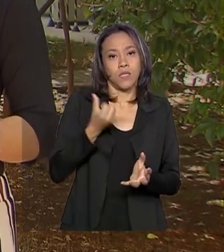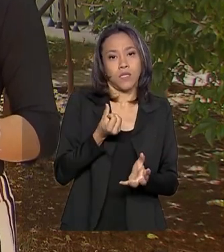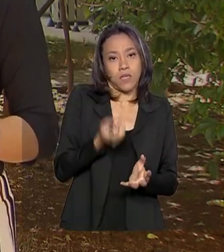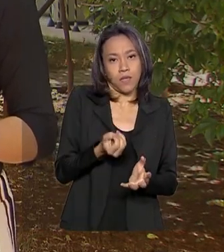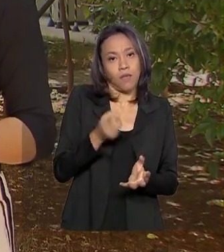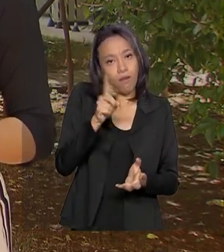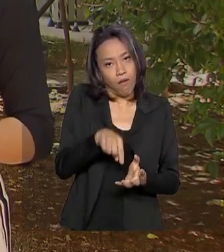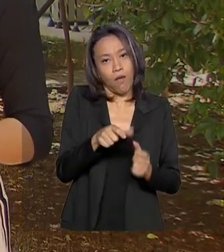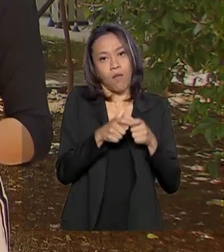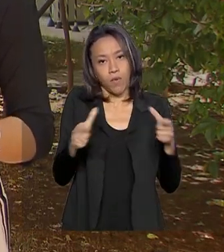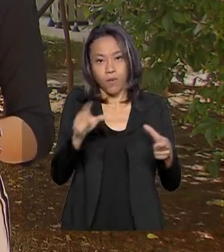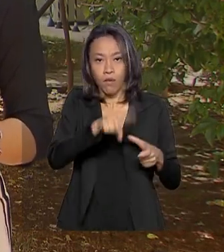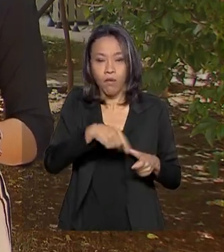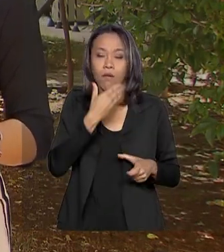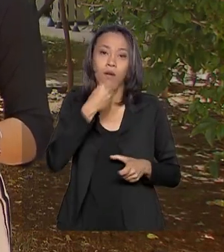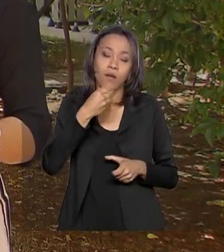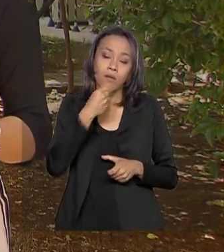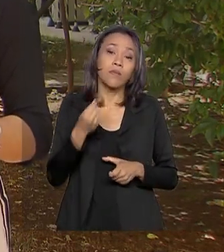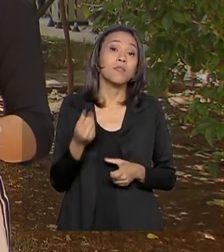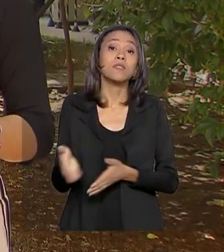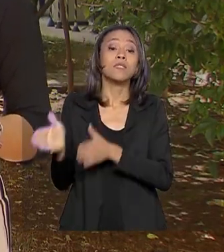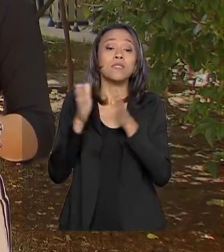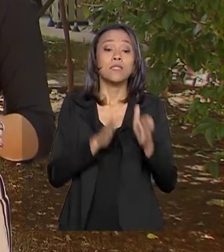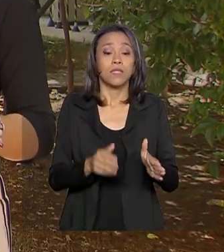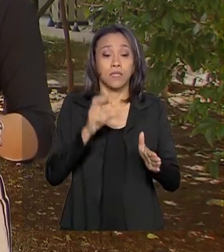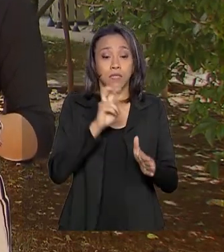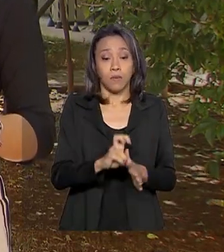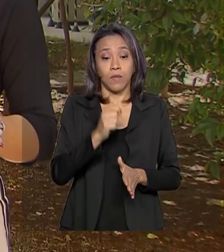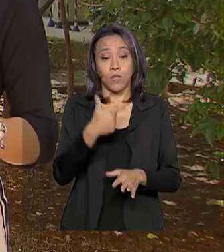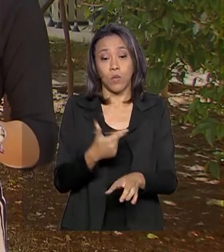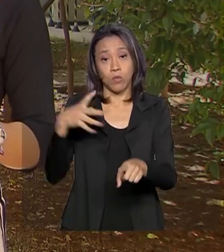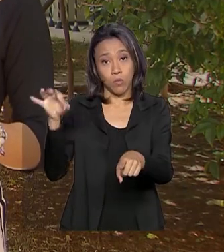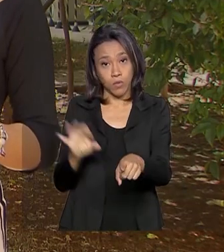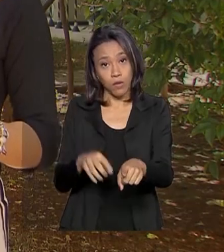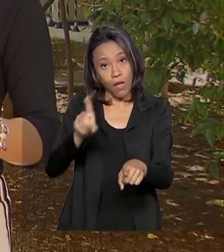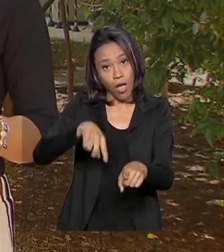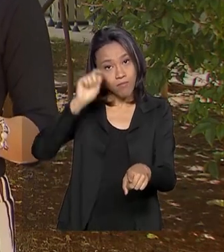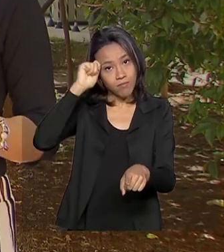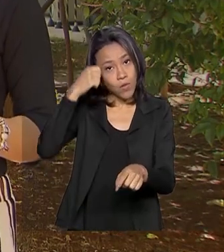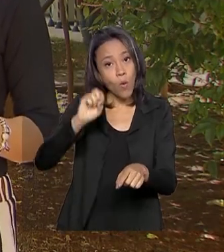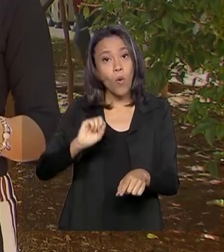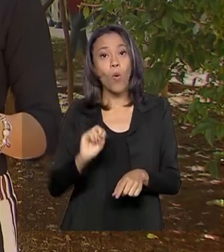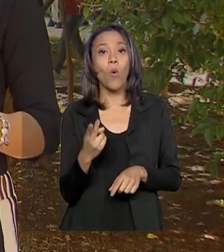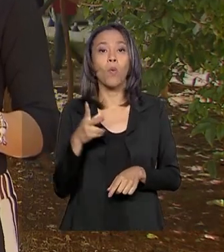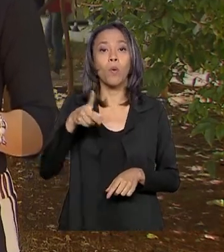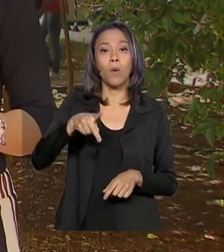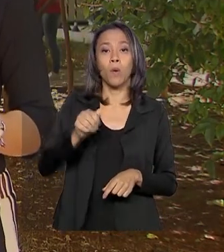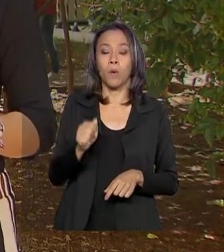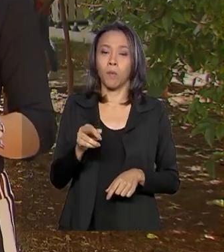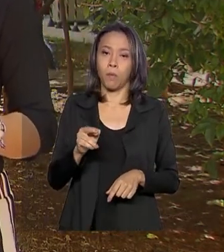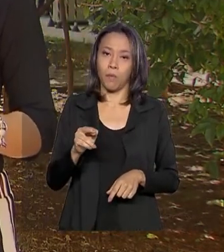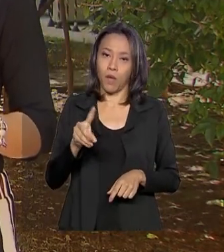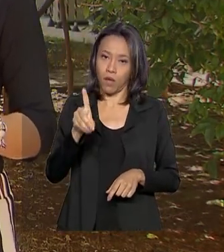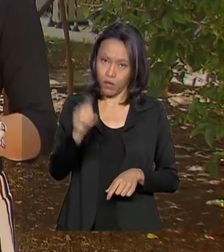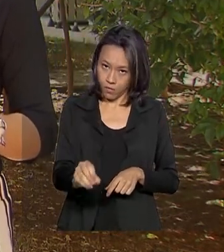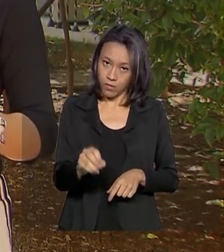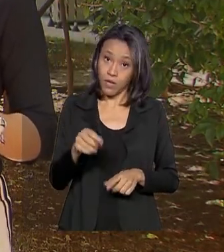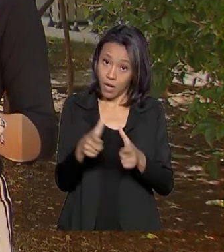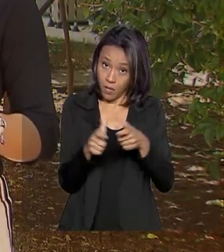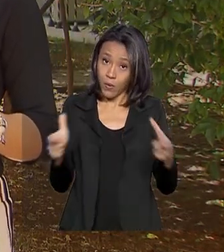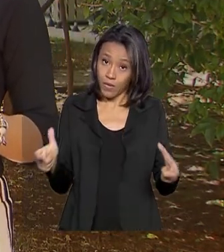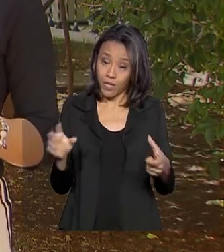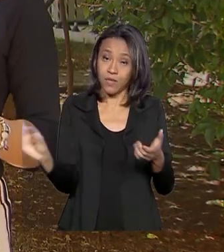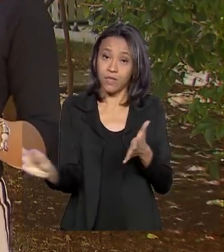dominado pelos homens. 52% dos alunos são pretos ou pardos. E a maior parte está